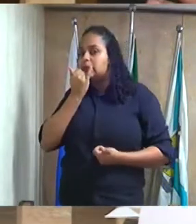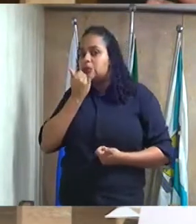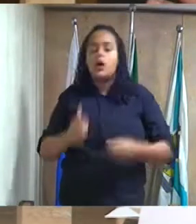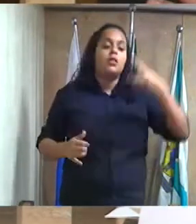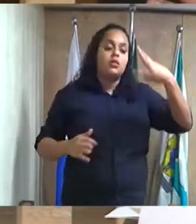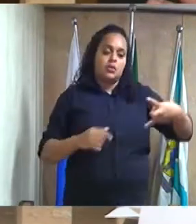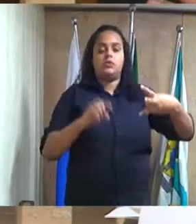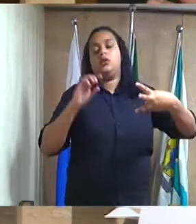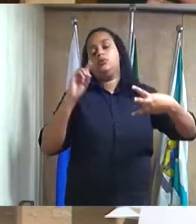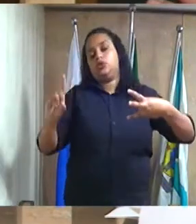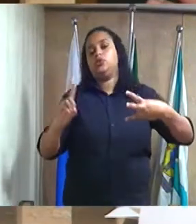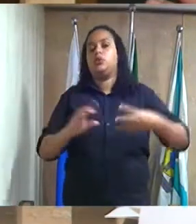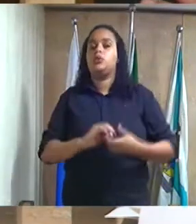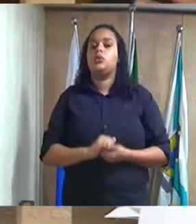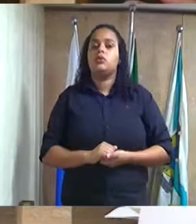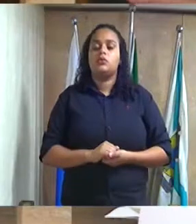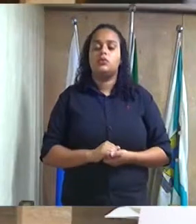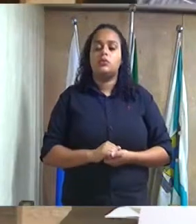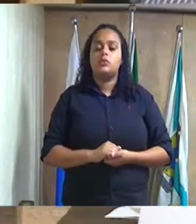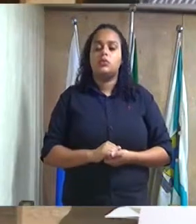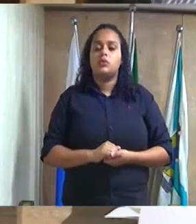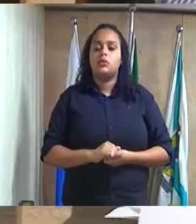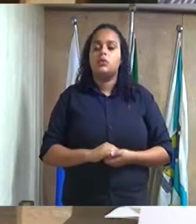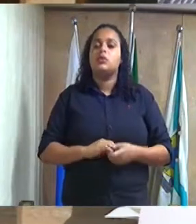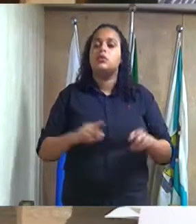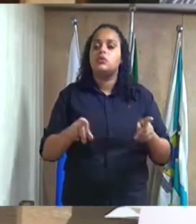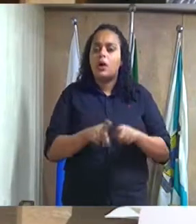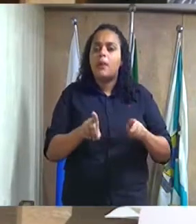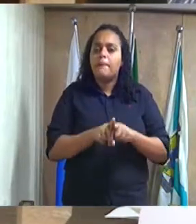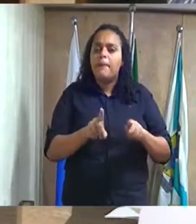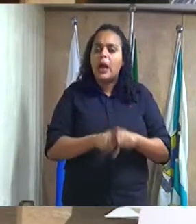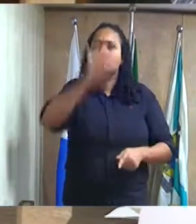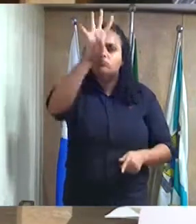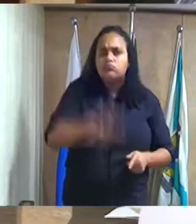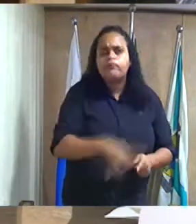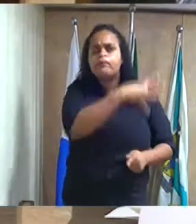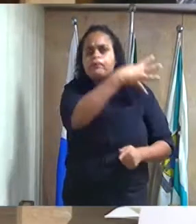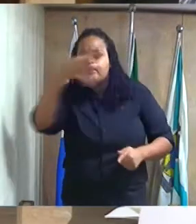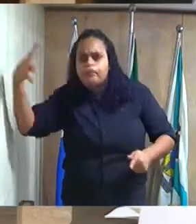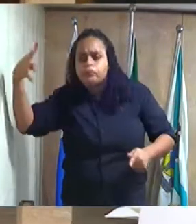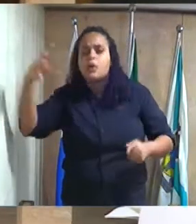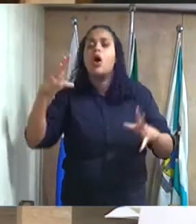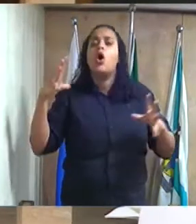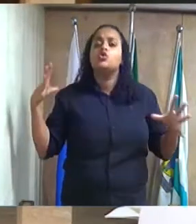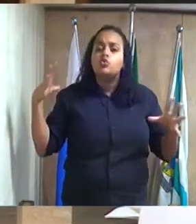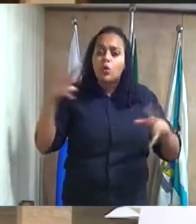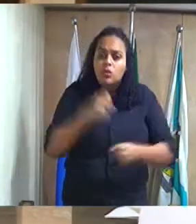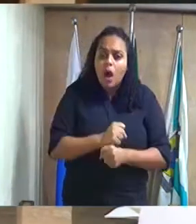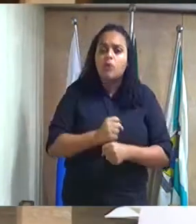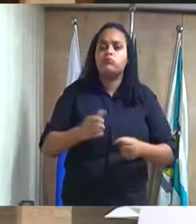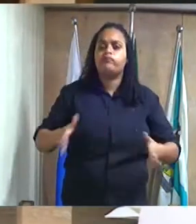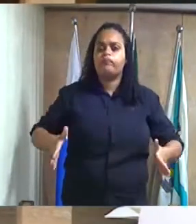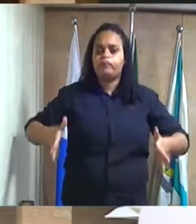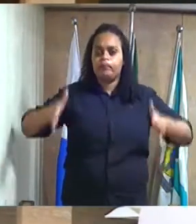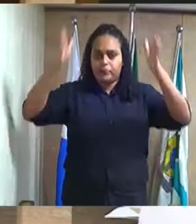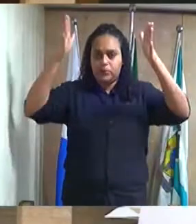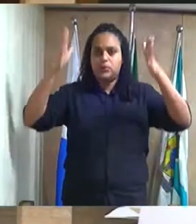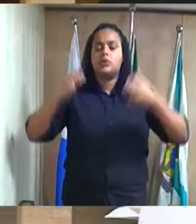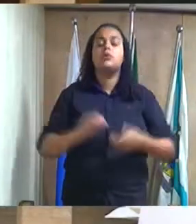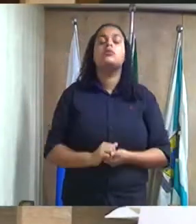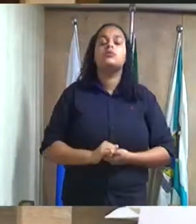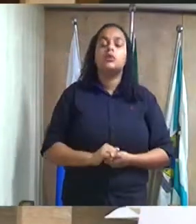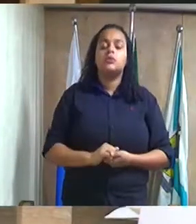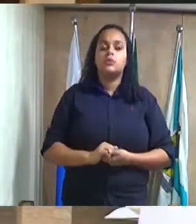município deste município e remeter planilha com o total de apartamentos existentes no empreendimento